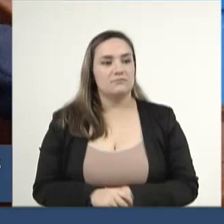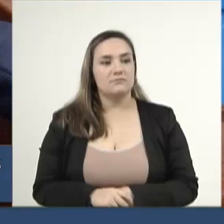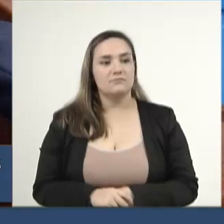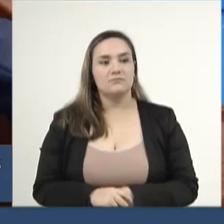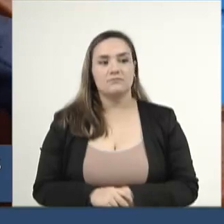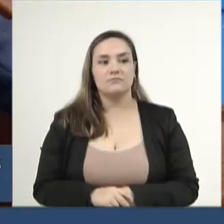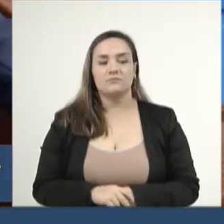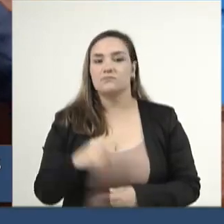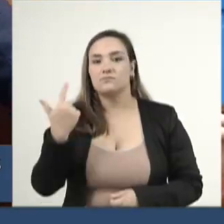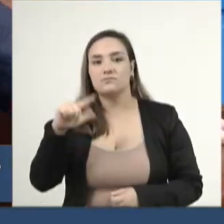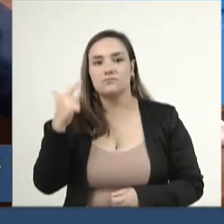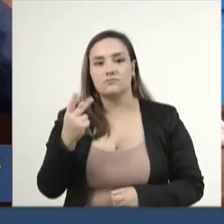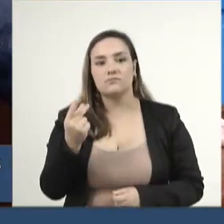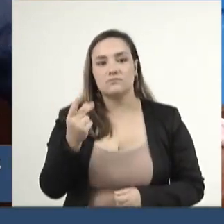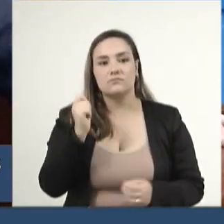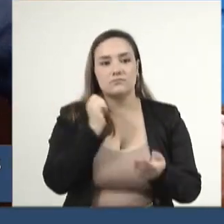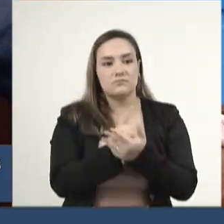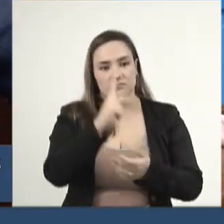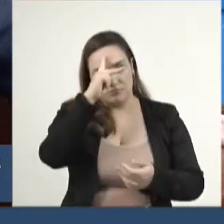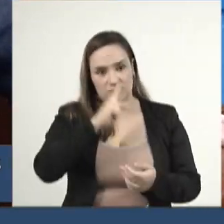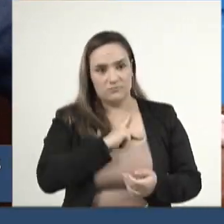comprar o seu absorvente íntimo.